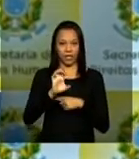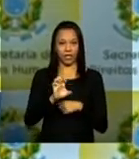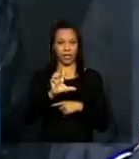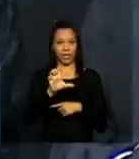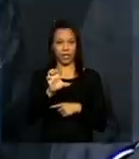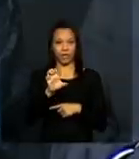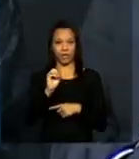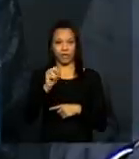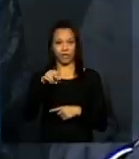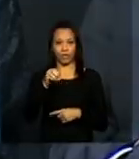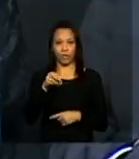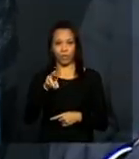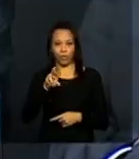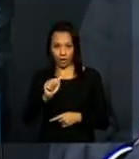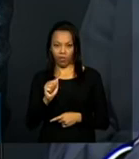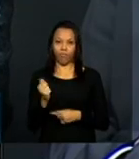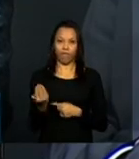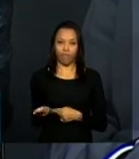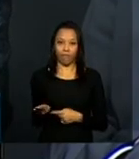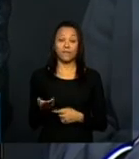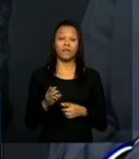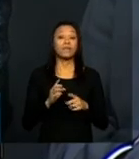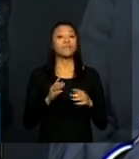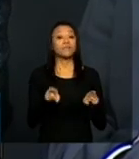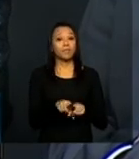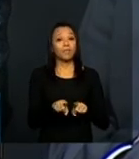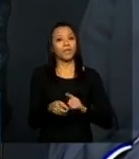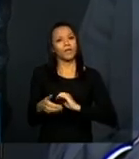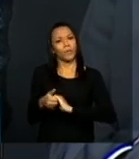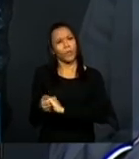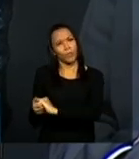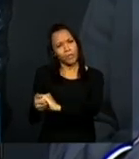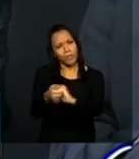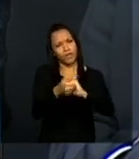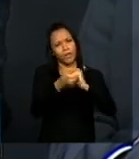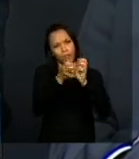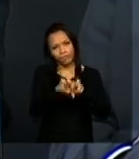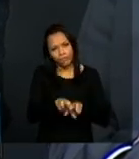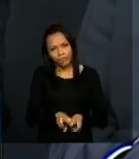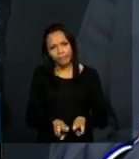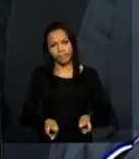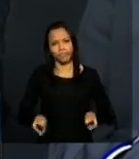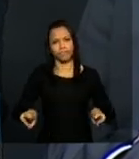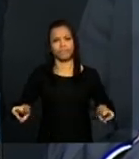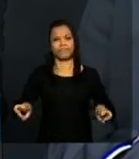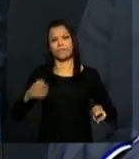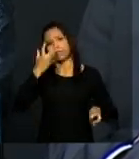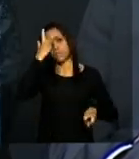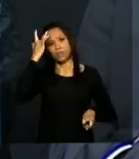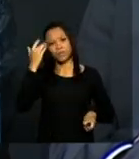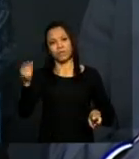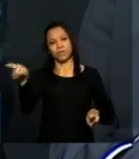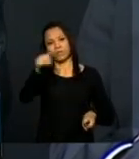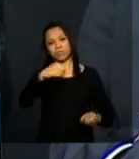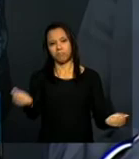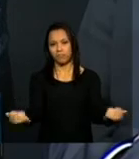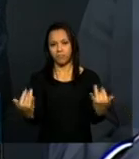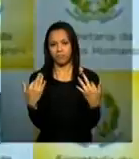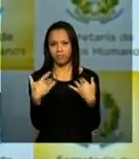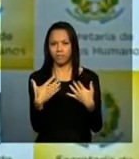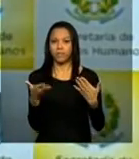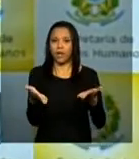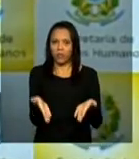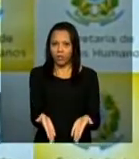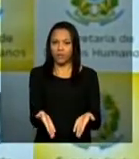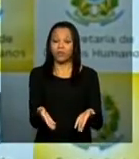Minicucci eu queria cumprimentar toda a mesa todos os presentes na pessoa